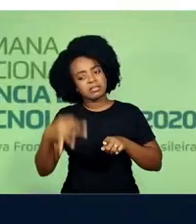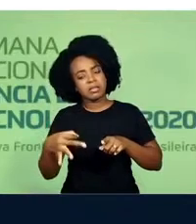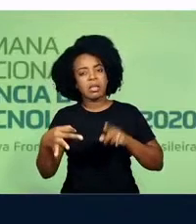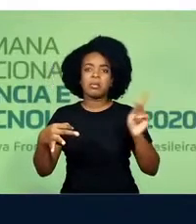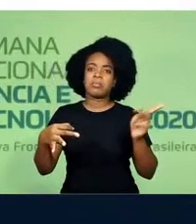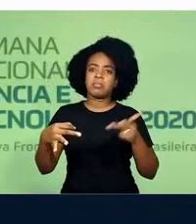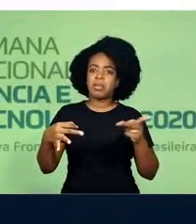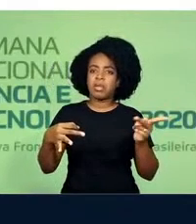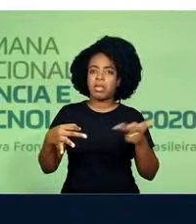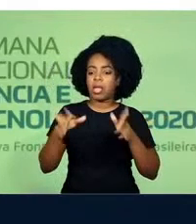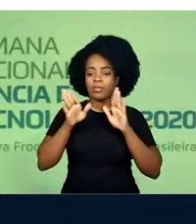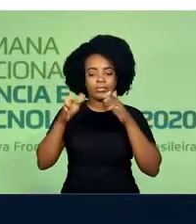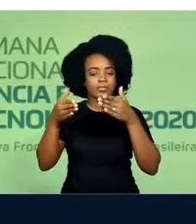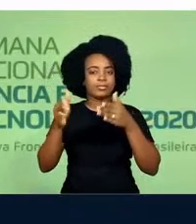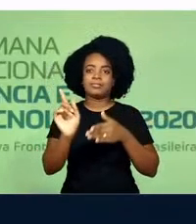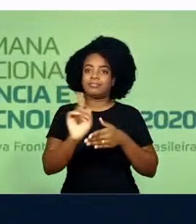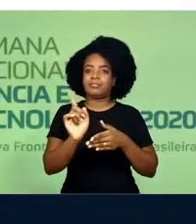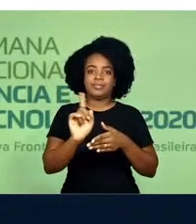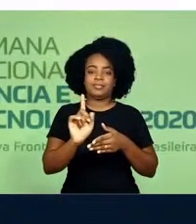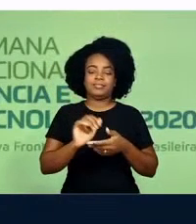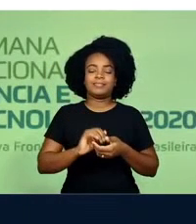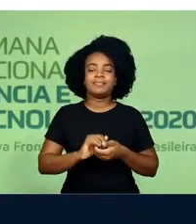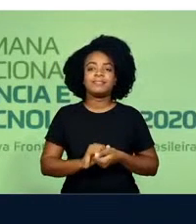corretamente ou não.